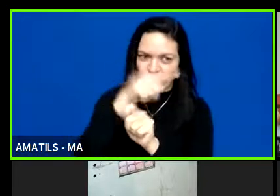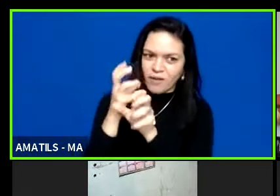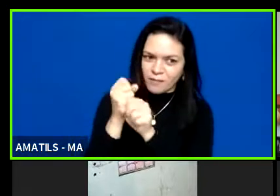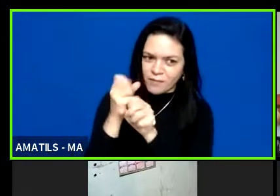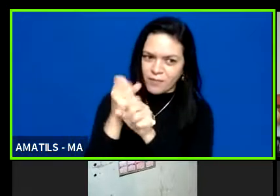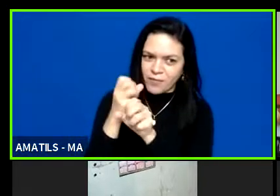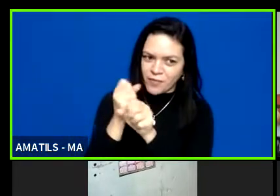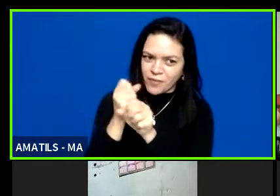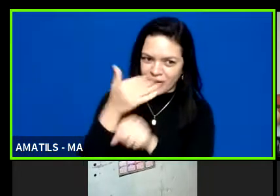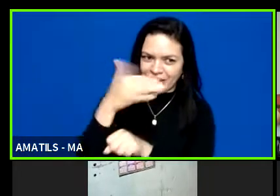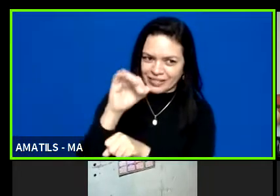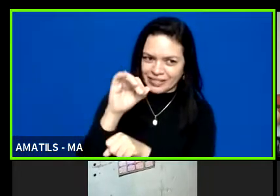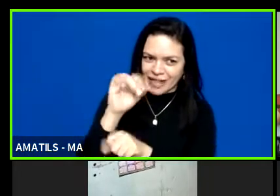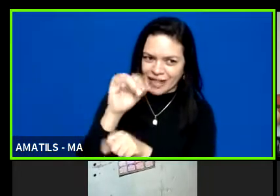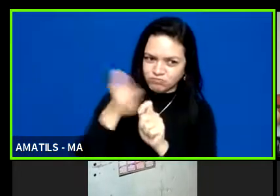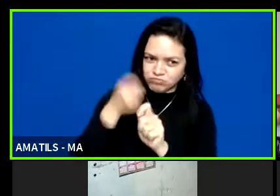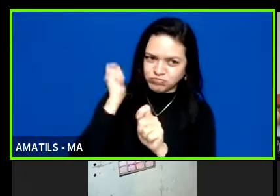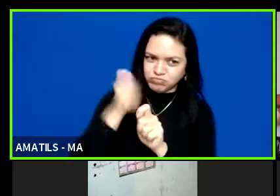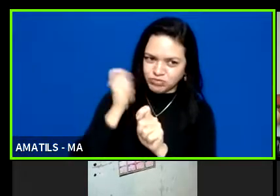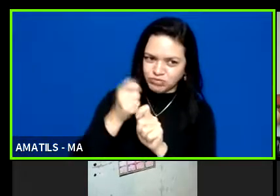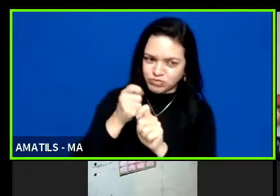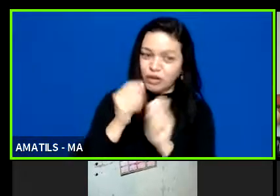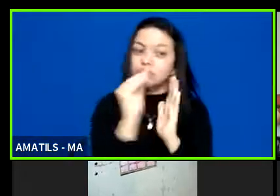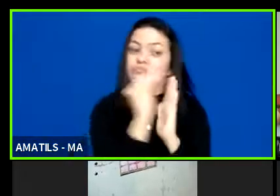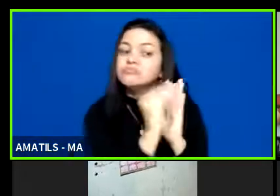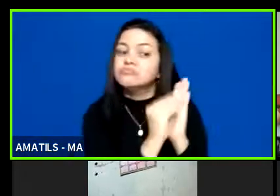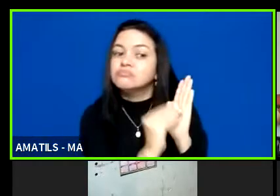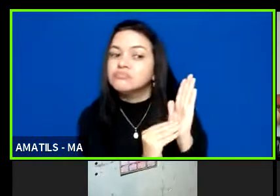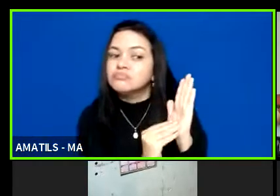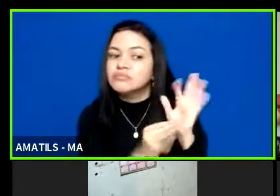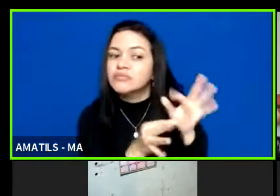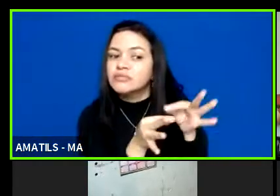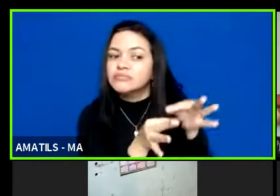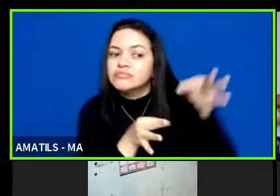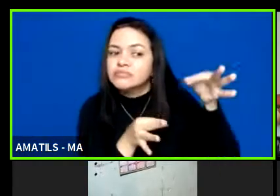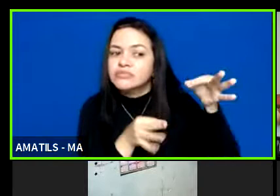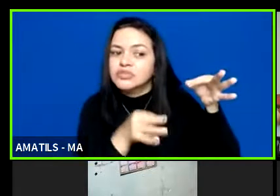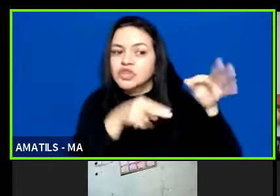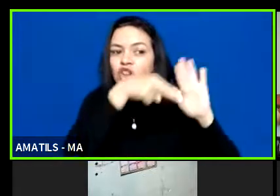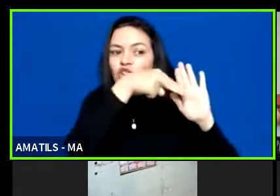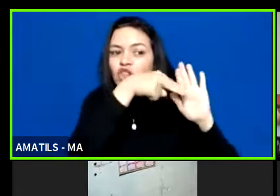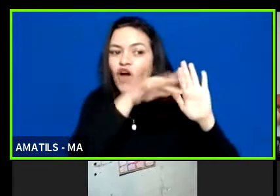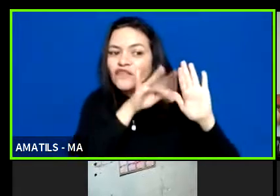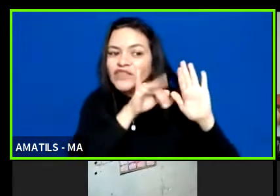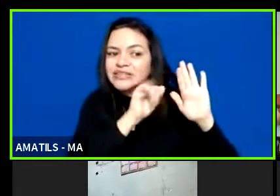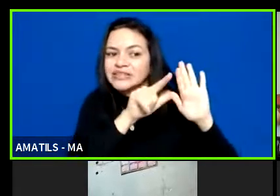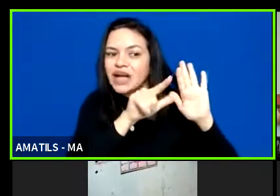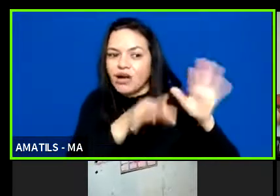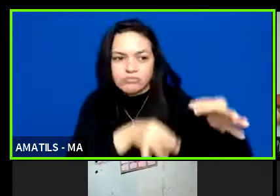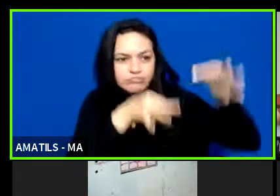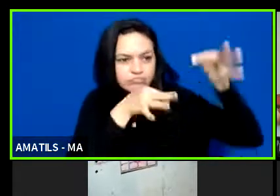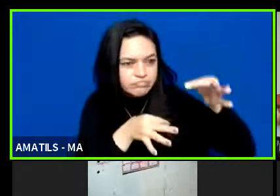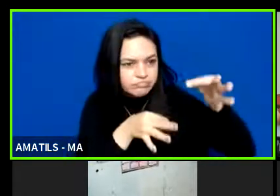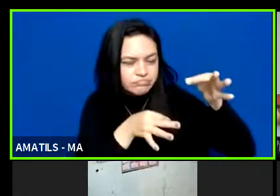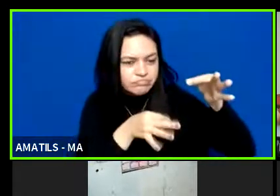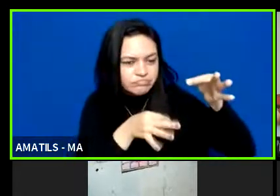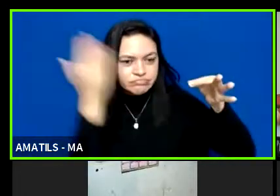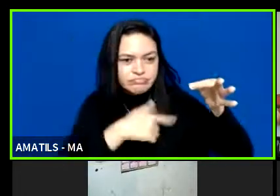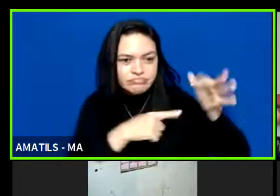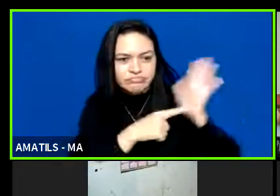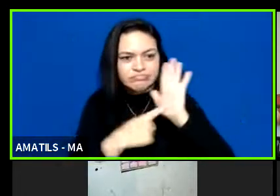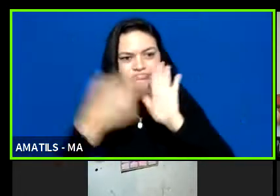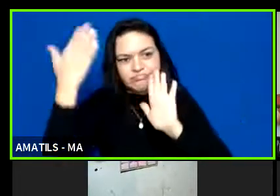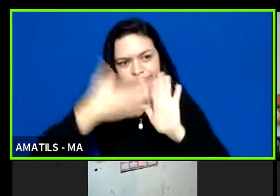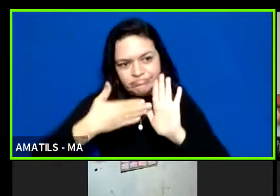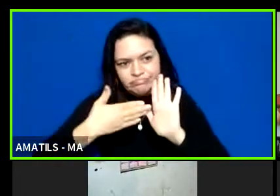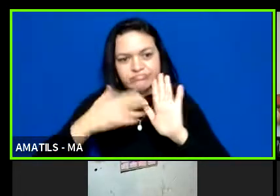pregos deve ter lá uma nota fiscal de um real para essa ação e isso é